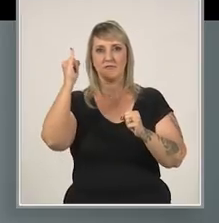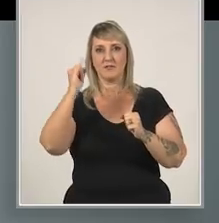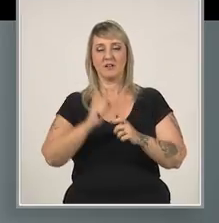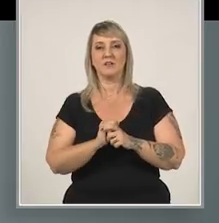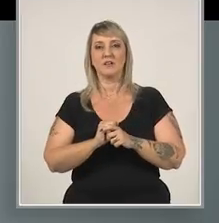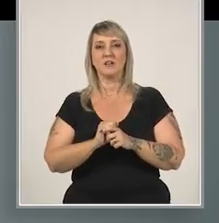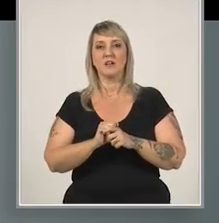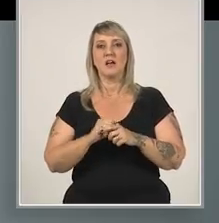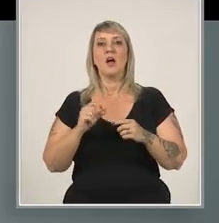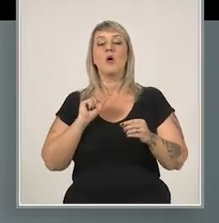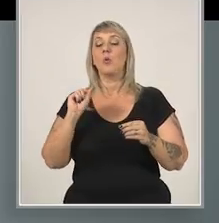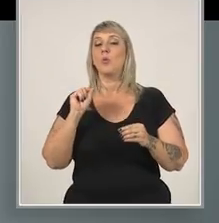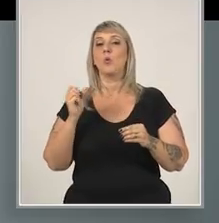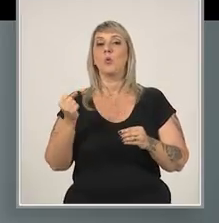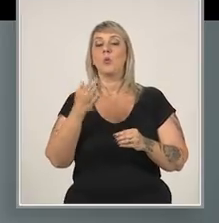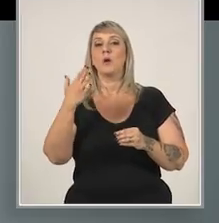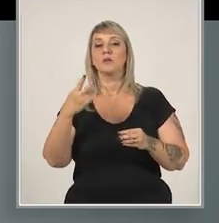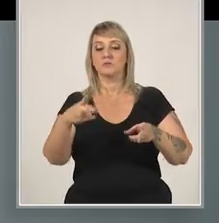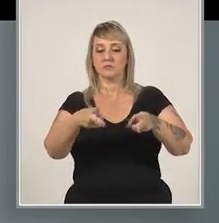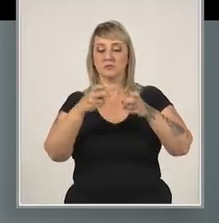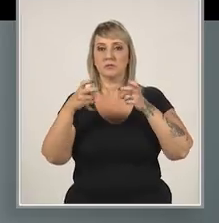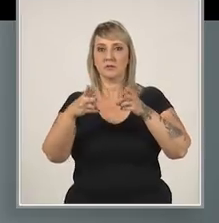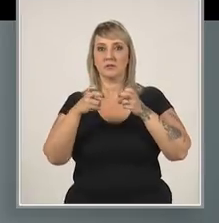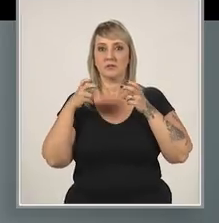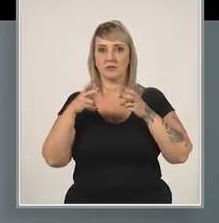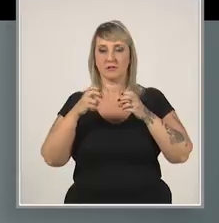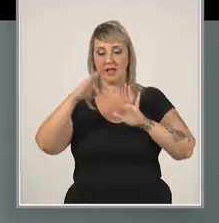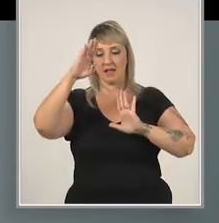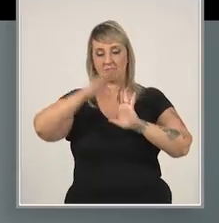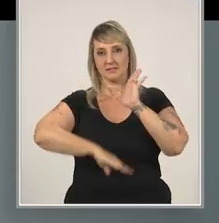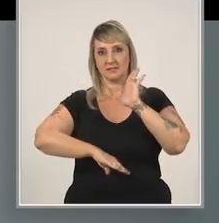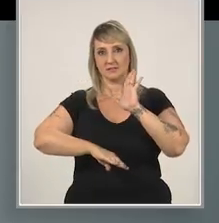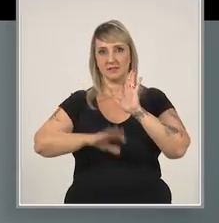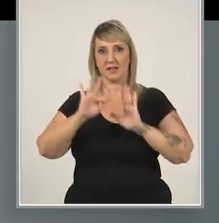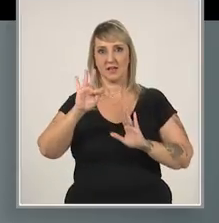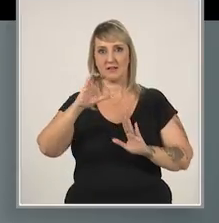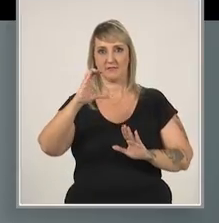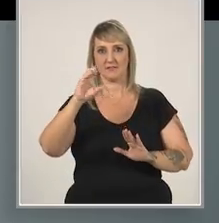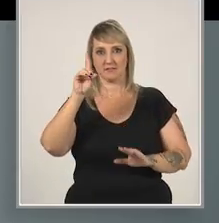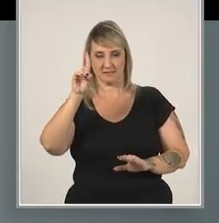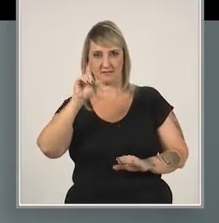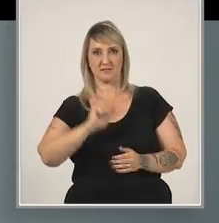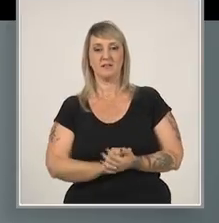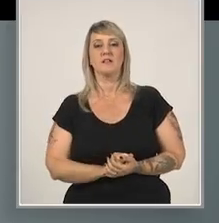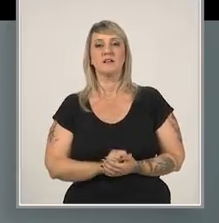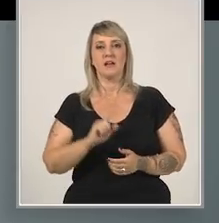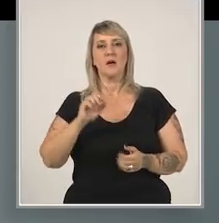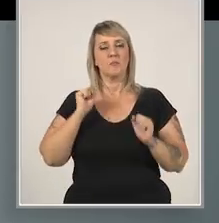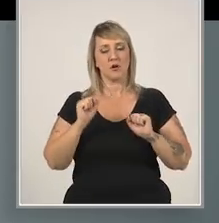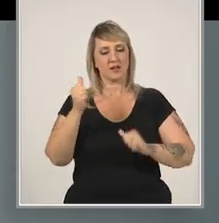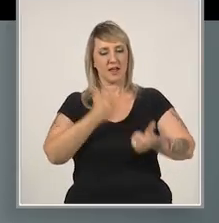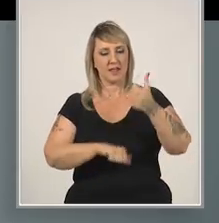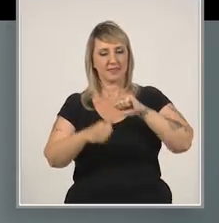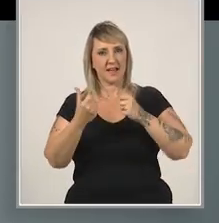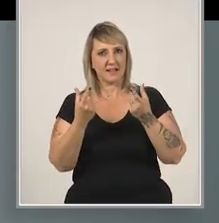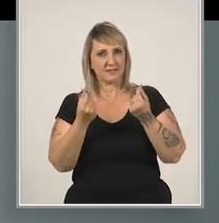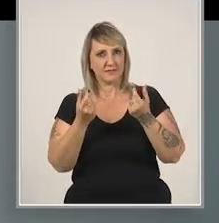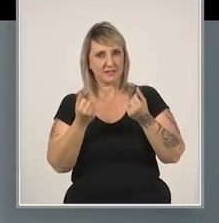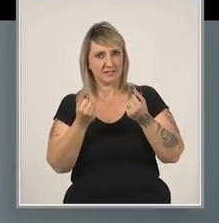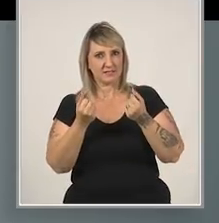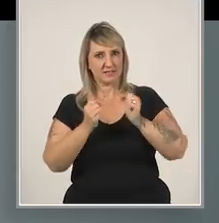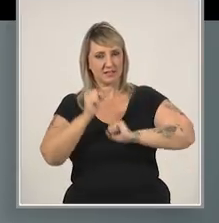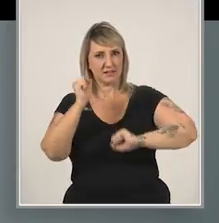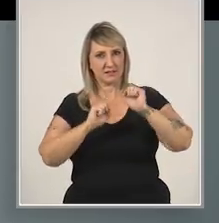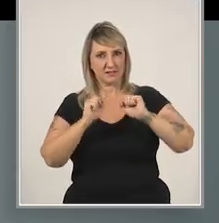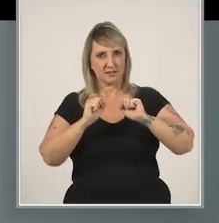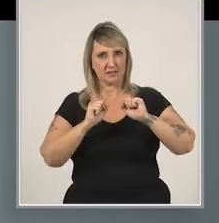é o fluxo de caixa descontado, o FCD. Com o FCD, é possível fazer a análise financeira